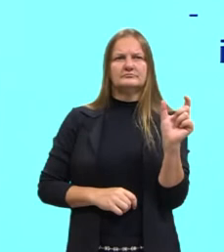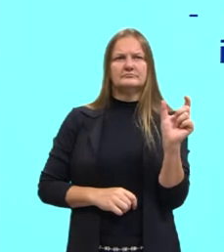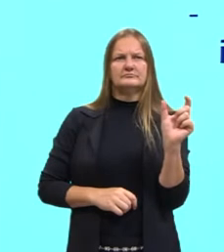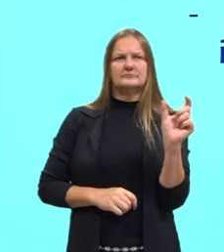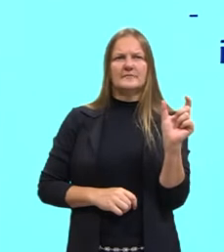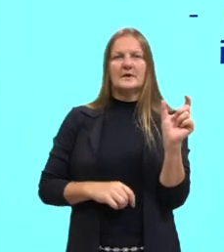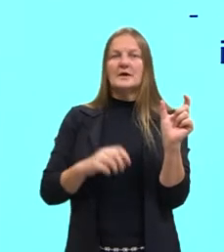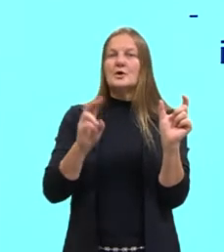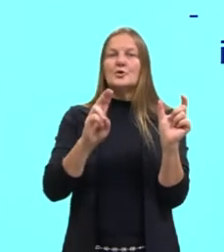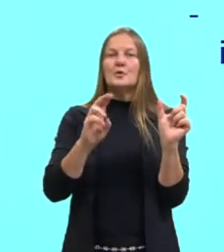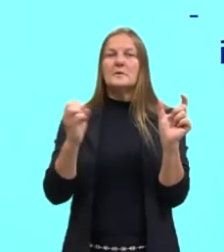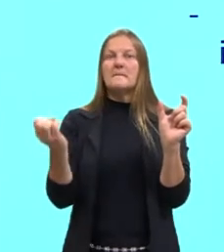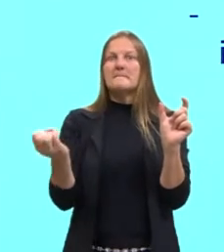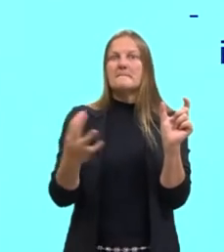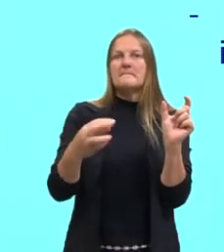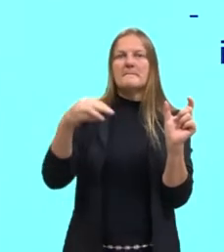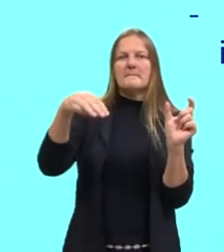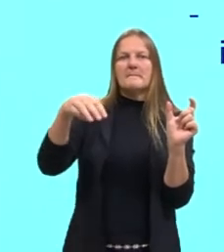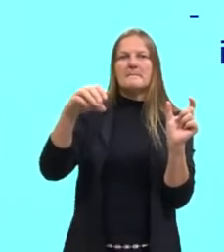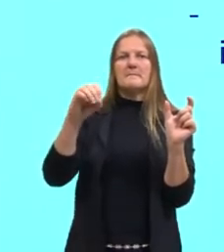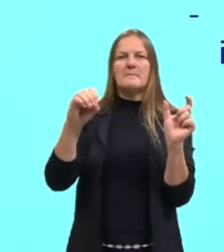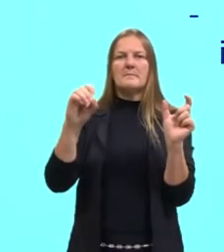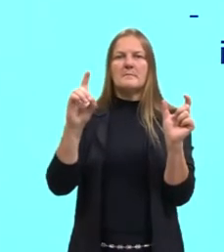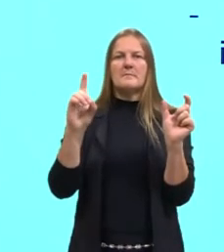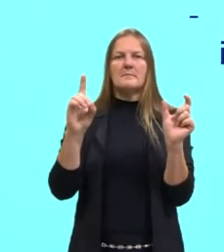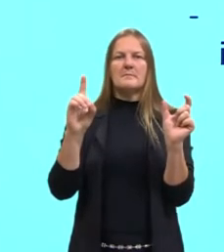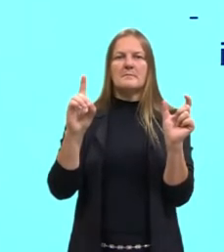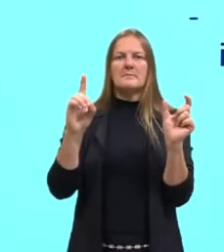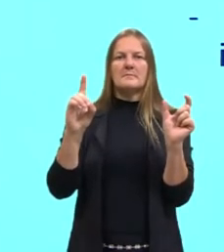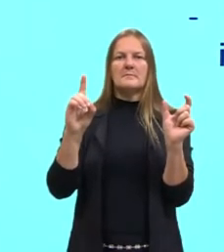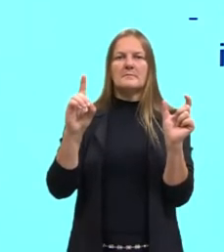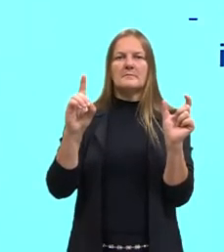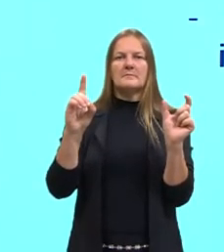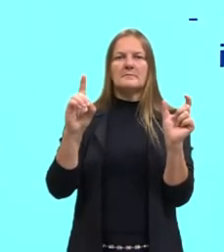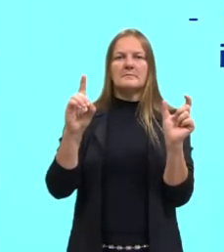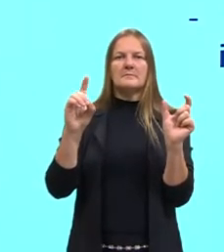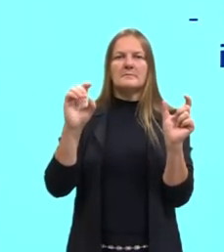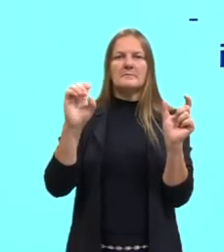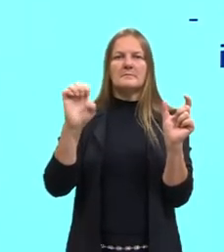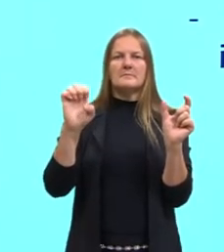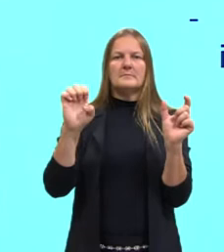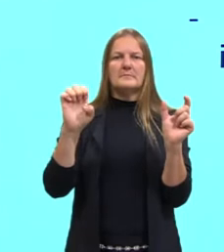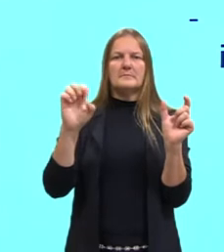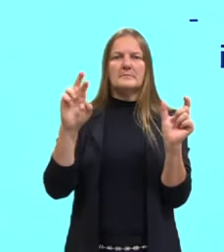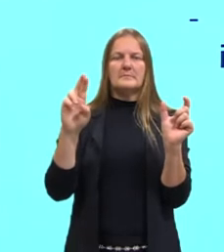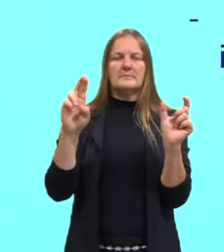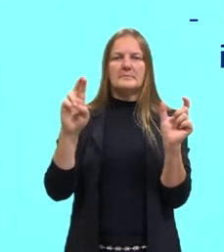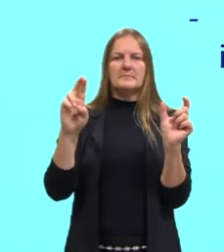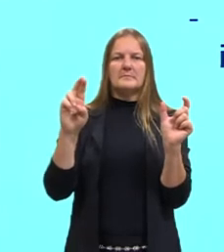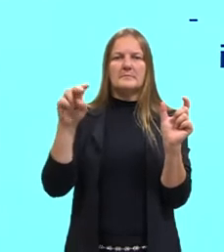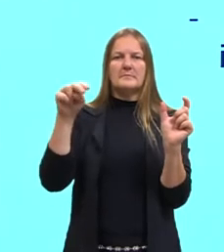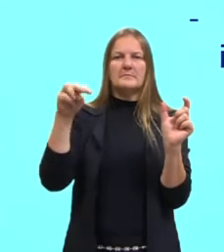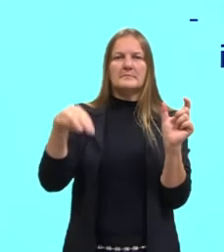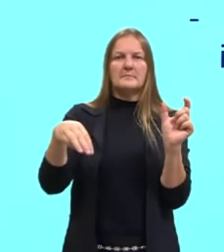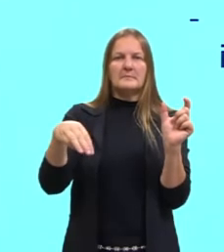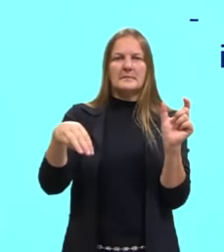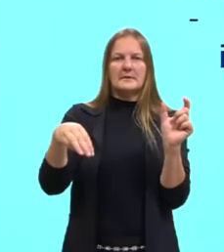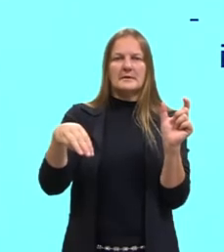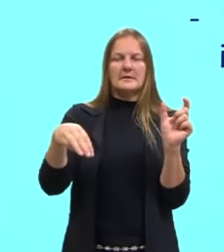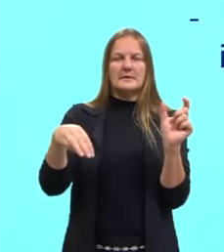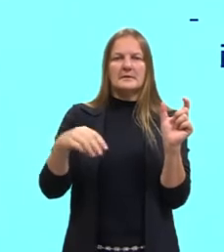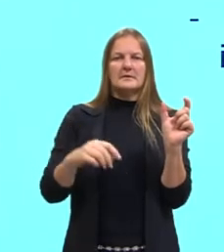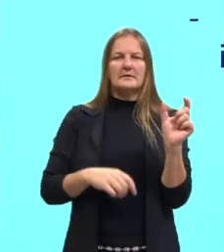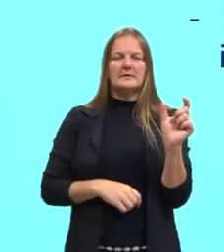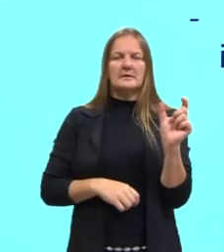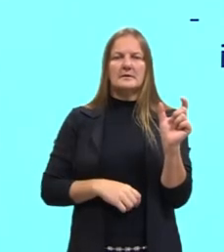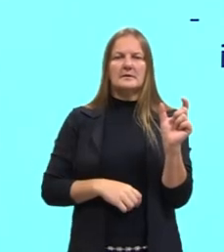Moderno. M, O, D, E, R, N. Modern.